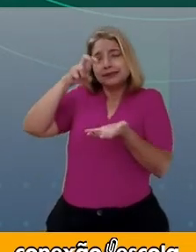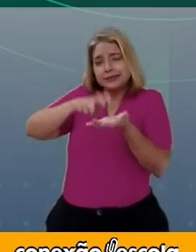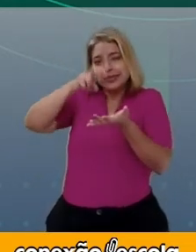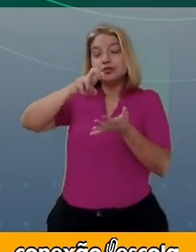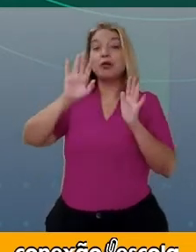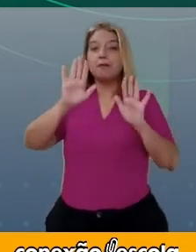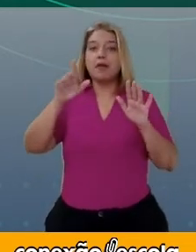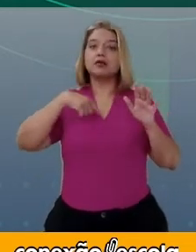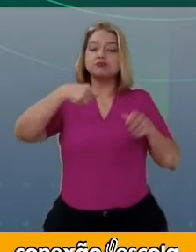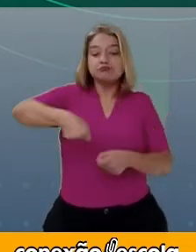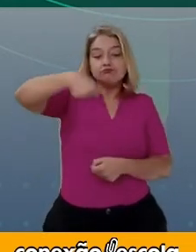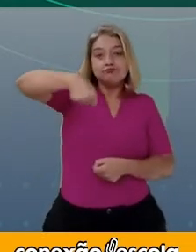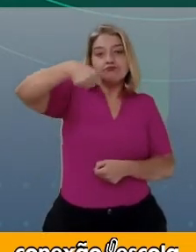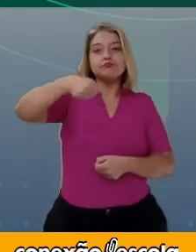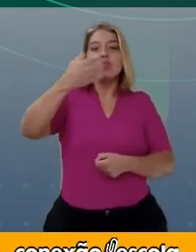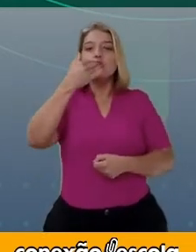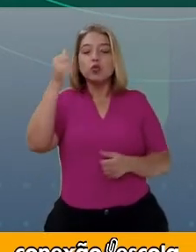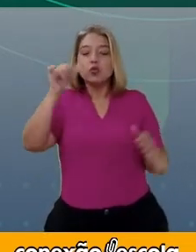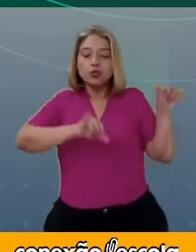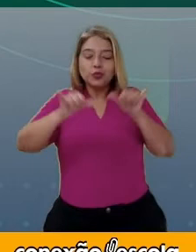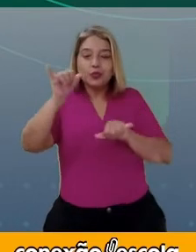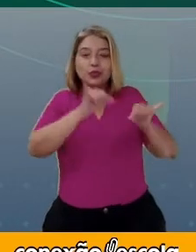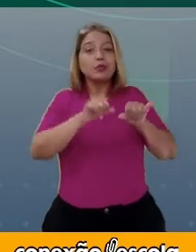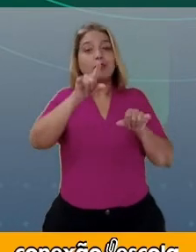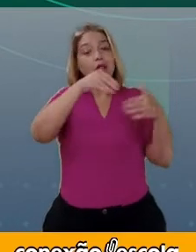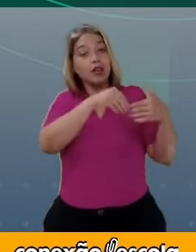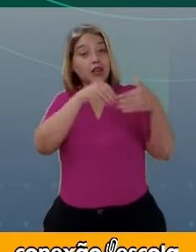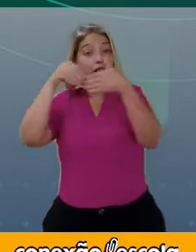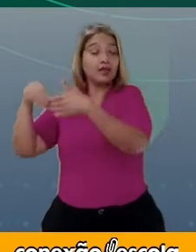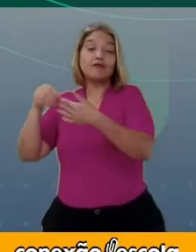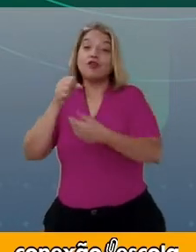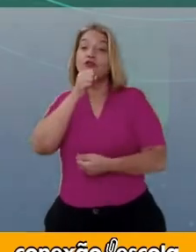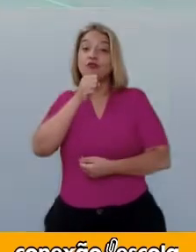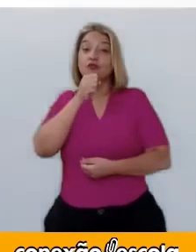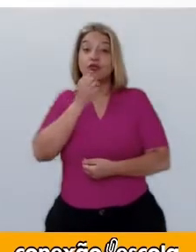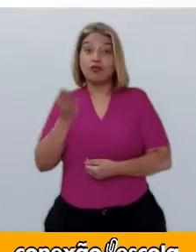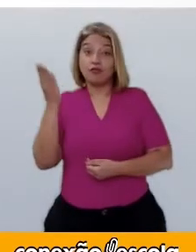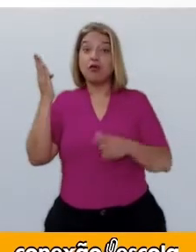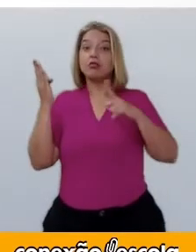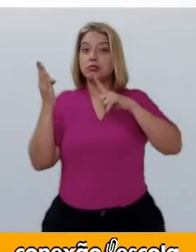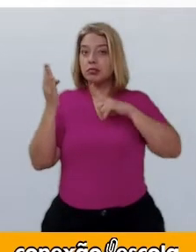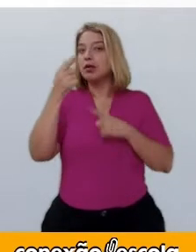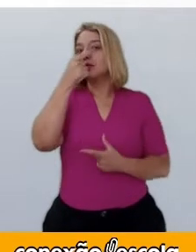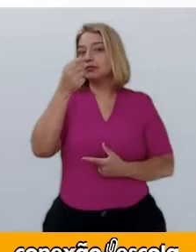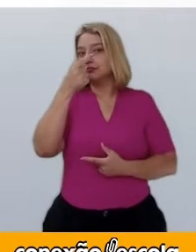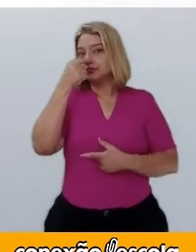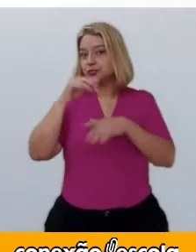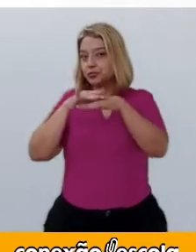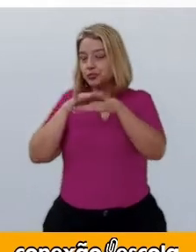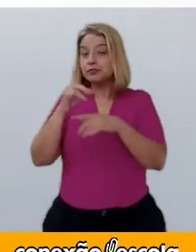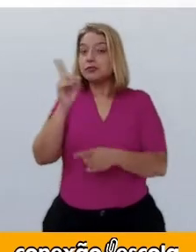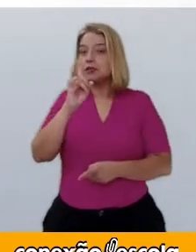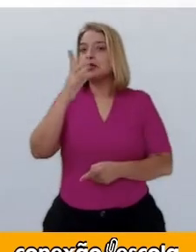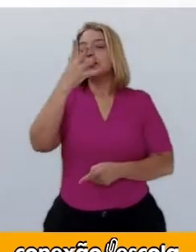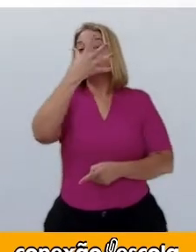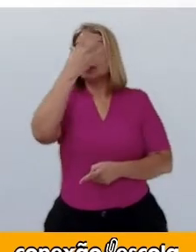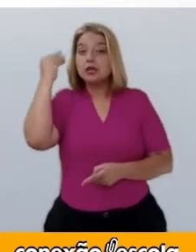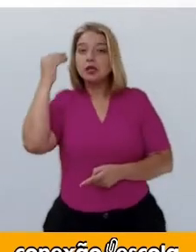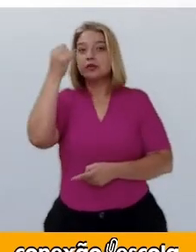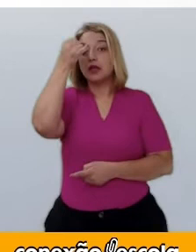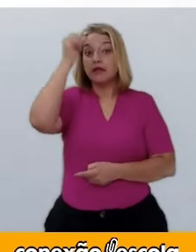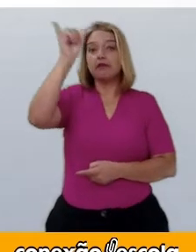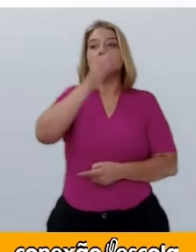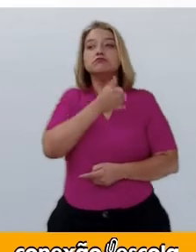essa cesta para você levar até a casa da vovó que está gripada. Não esqueça de evitar